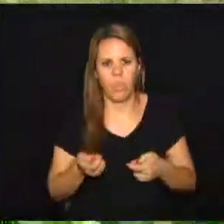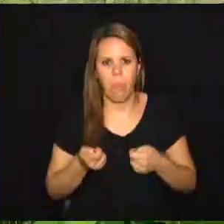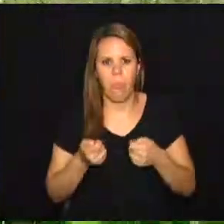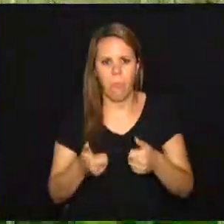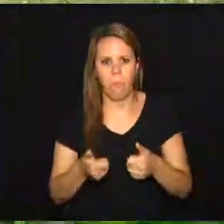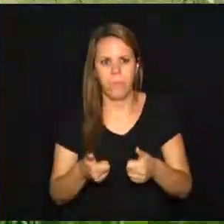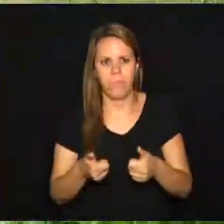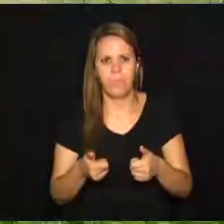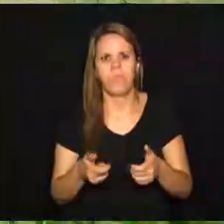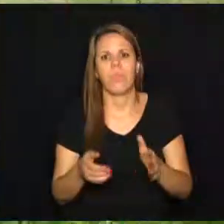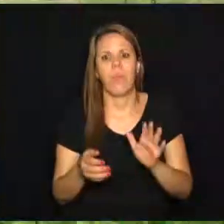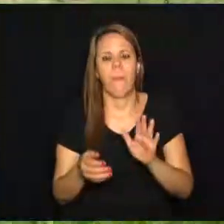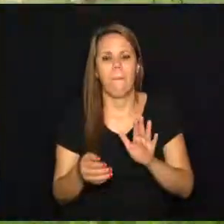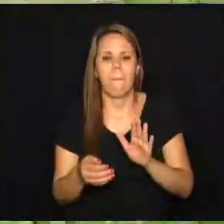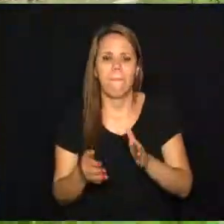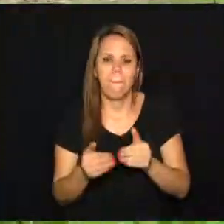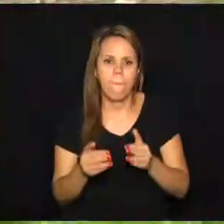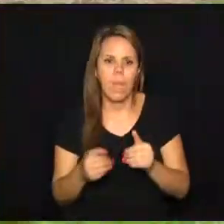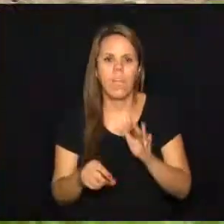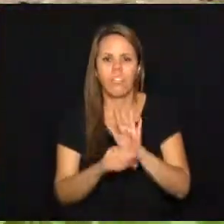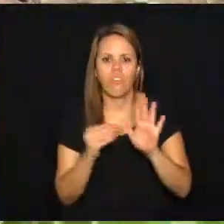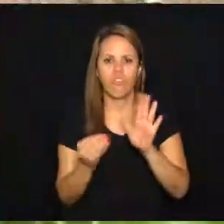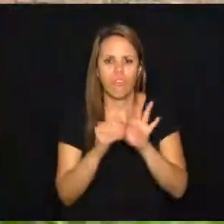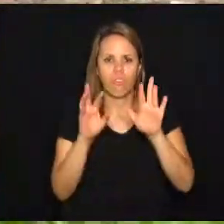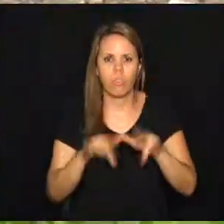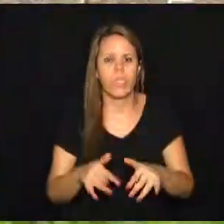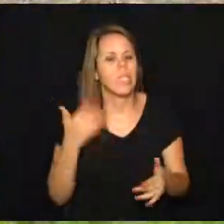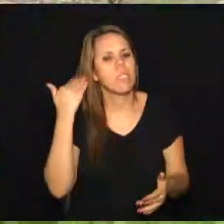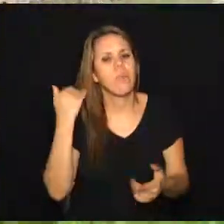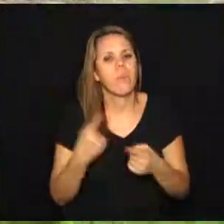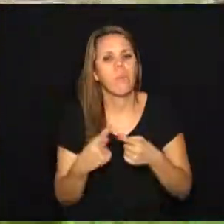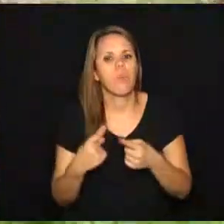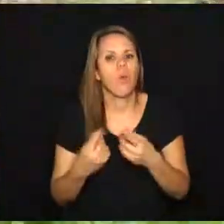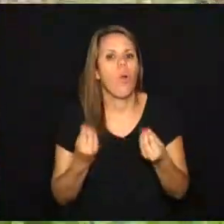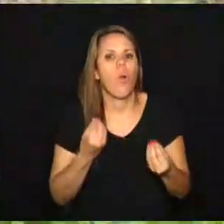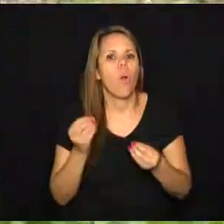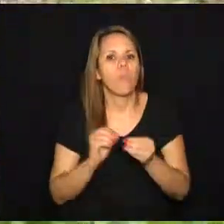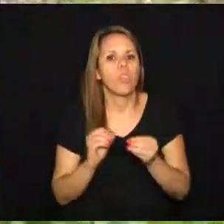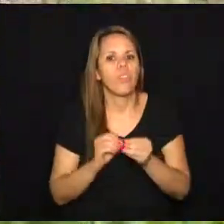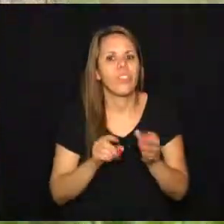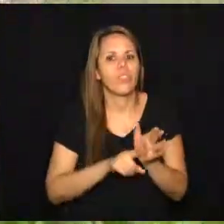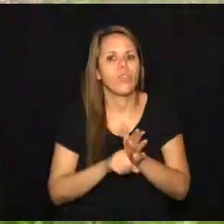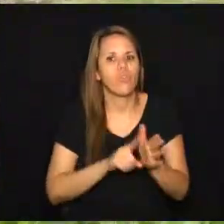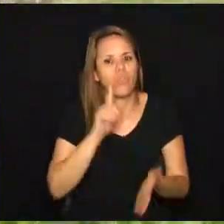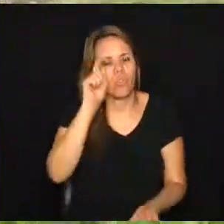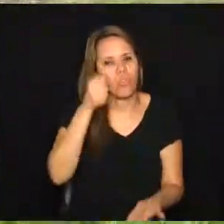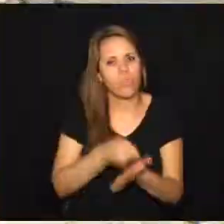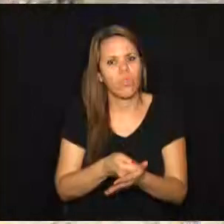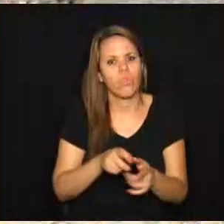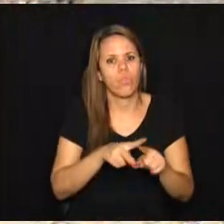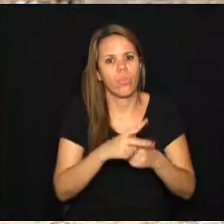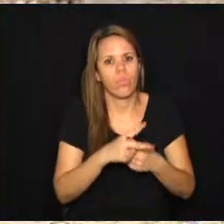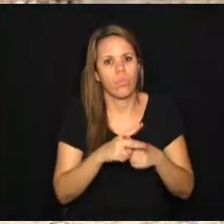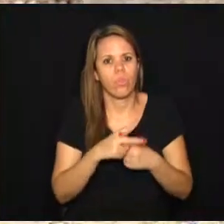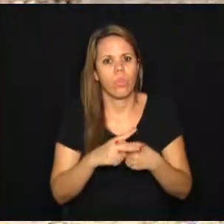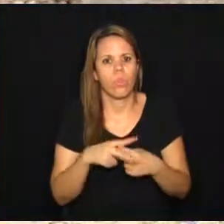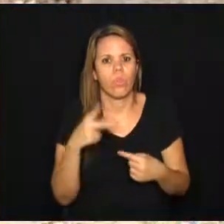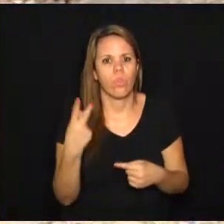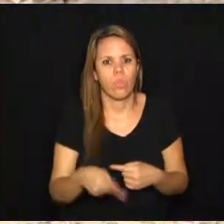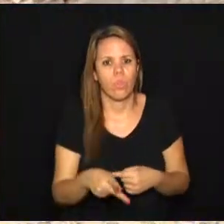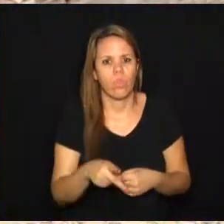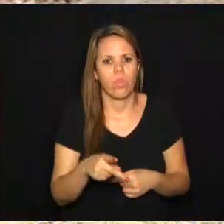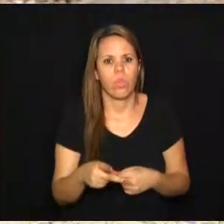requerimento é justamente um pedido de informações a respeito de que maneira estão sendo feitos os estudos para garantir a manutenção da